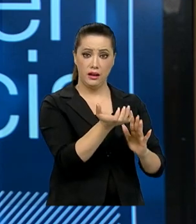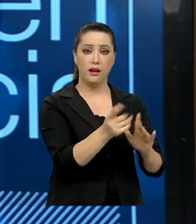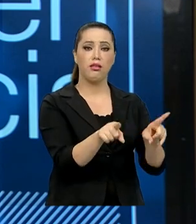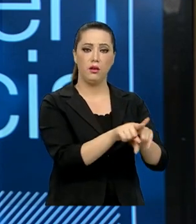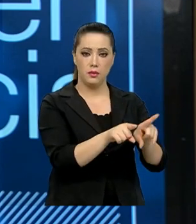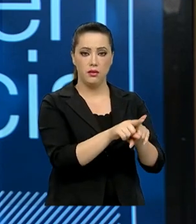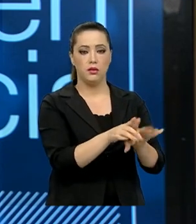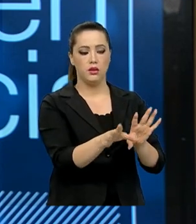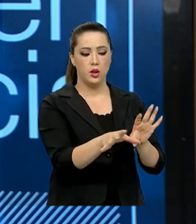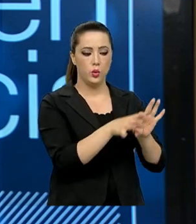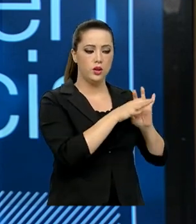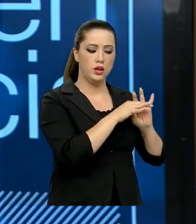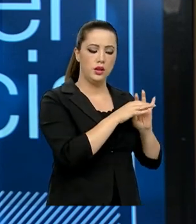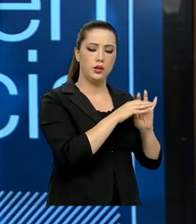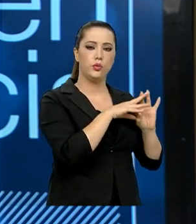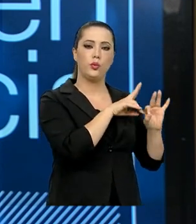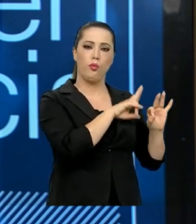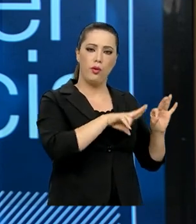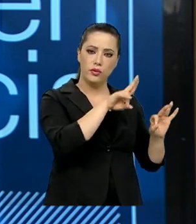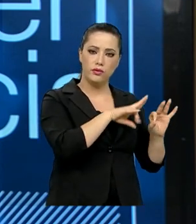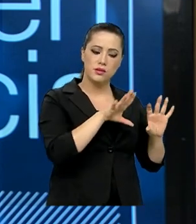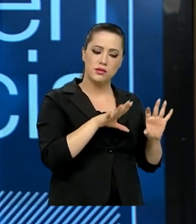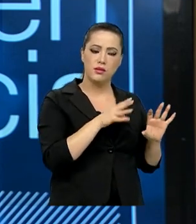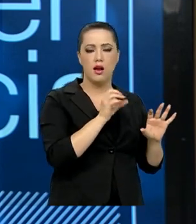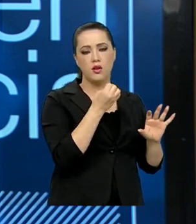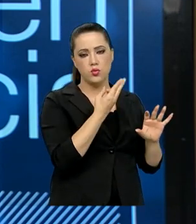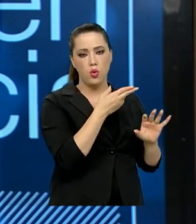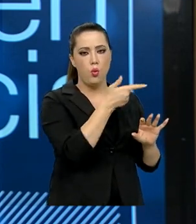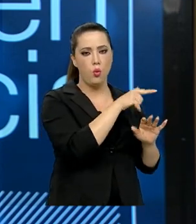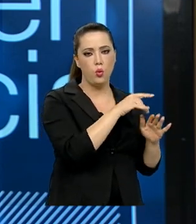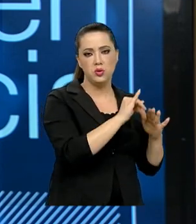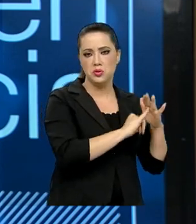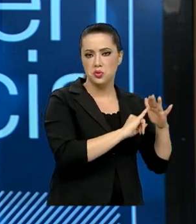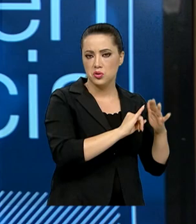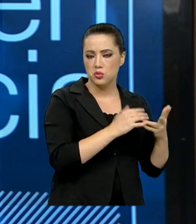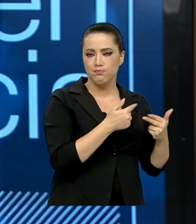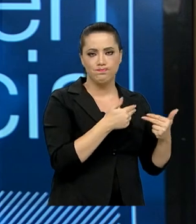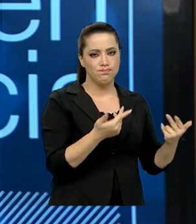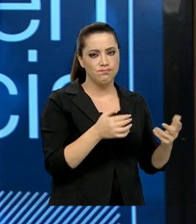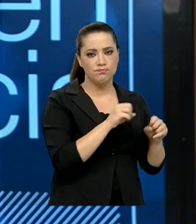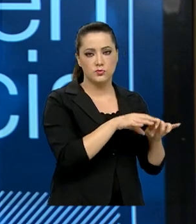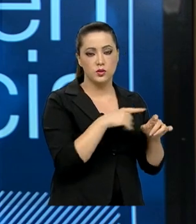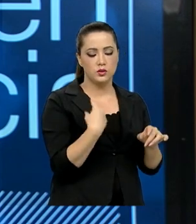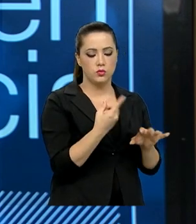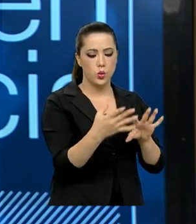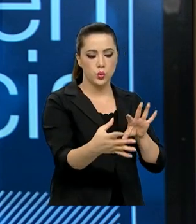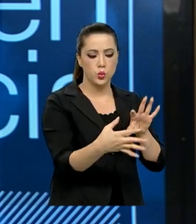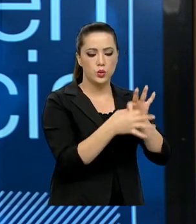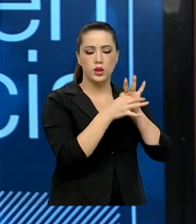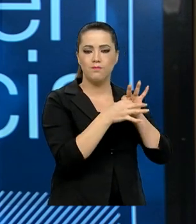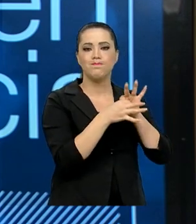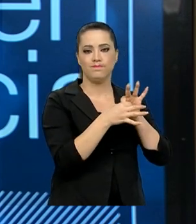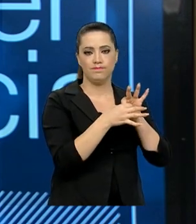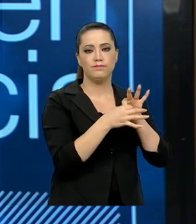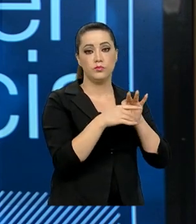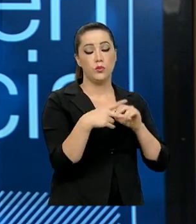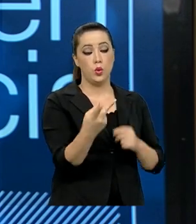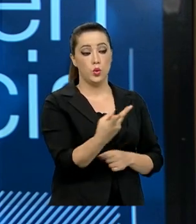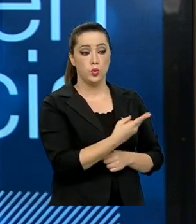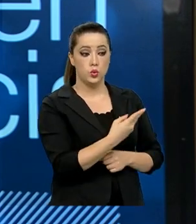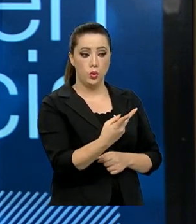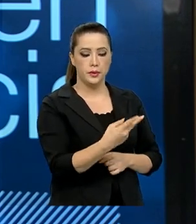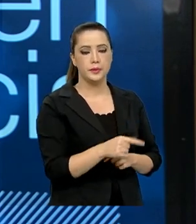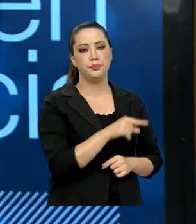segmentos organizados da sociedade. Então, o grande desafio é nós fazermos com que esses atores principais,